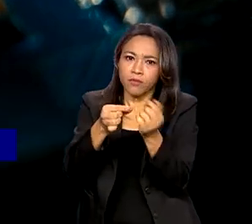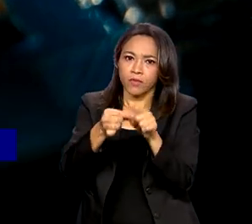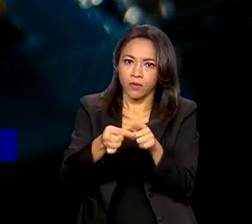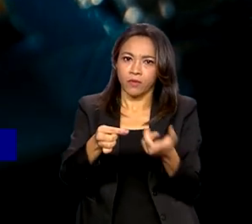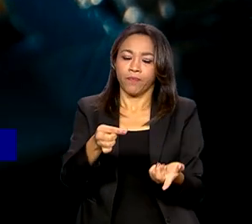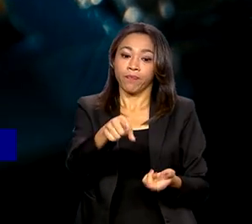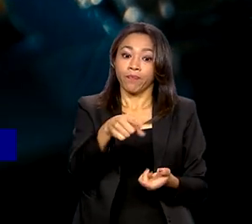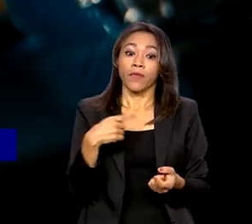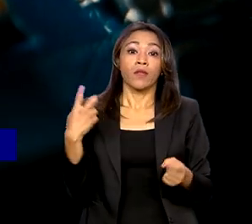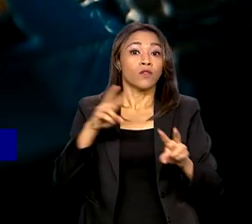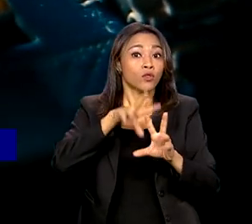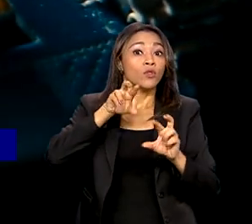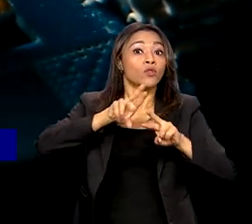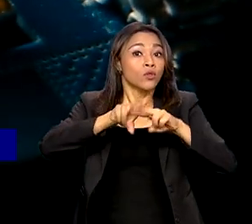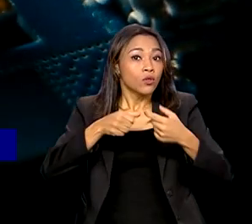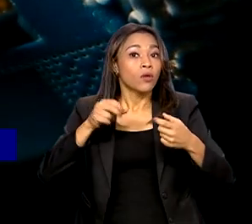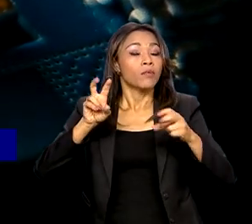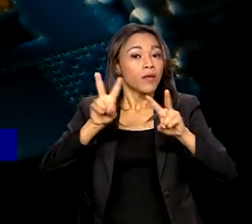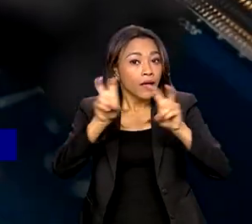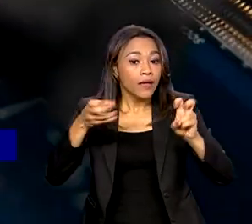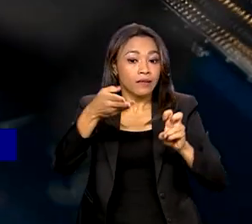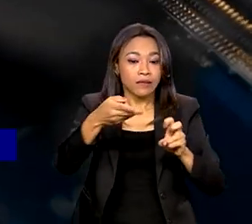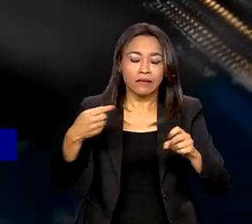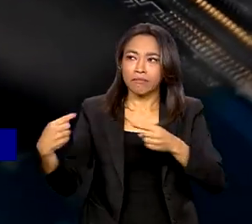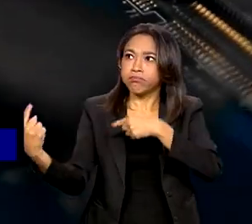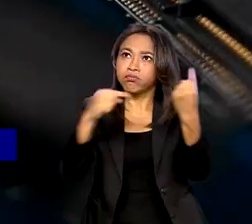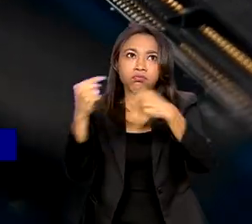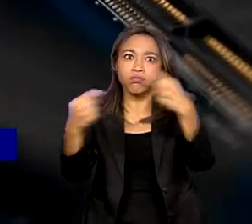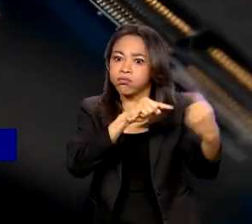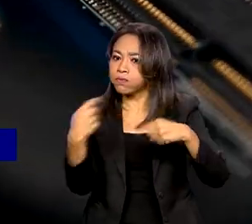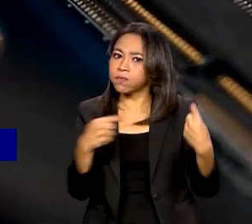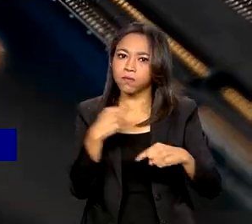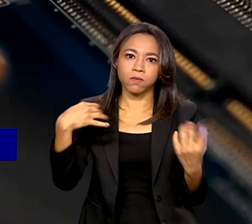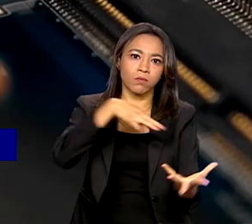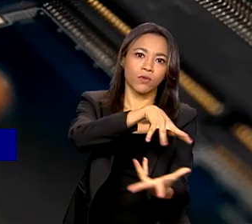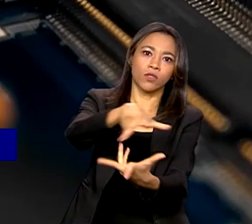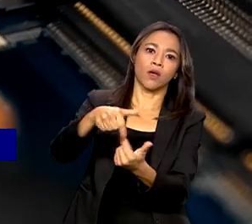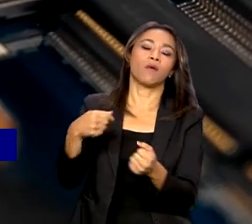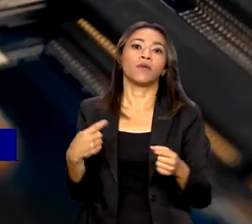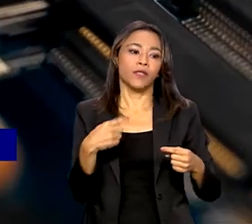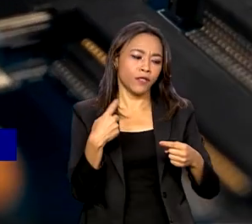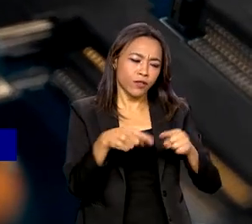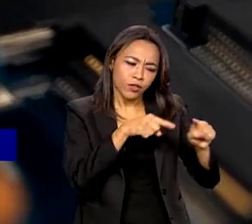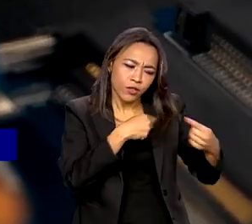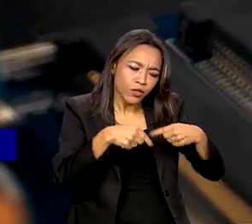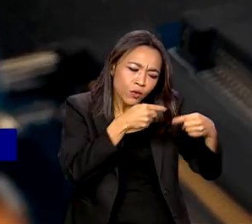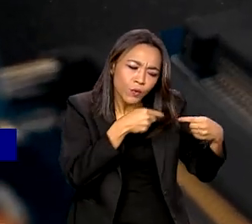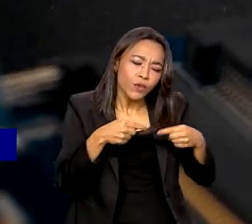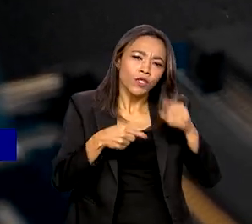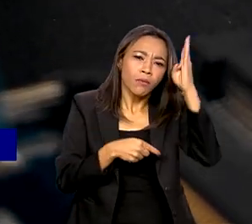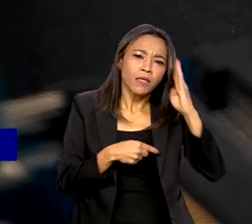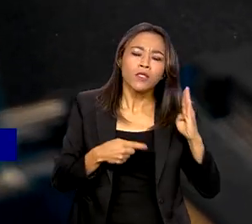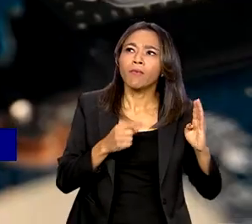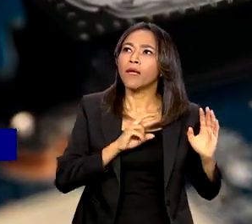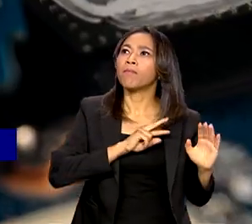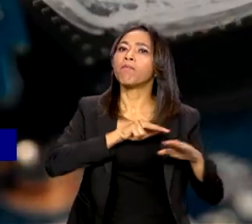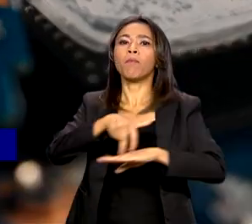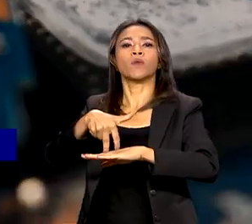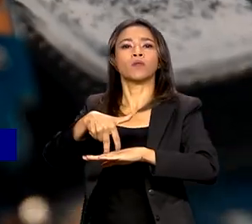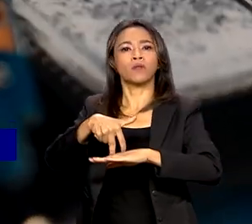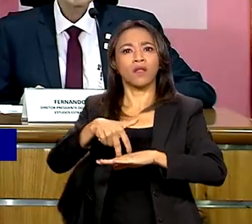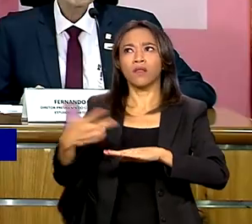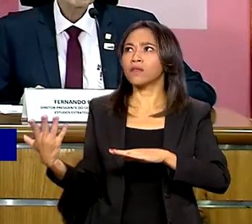mundial pela produção desses componentes e discutir estratégias brasileiras para se posicionar nesse mercado